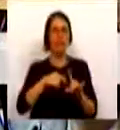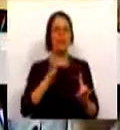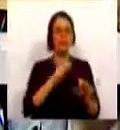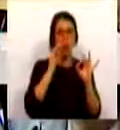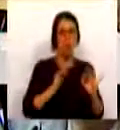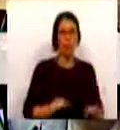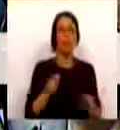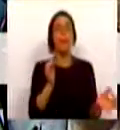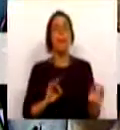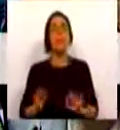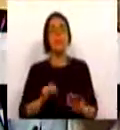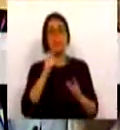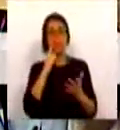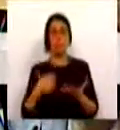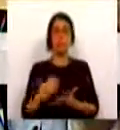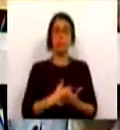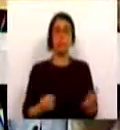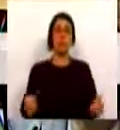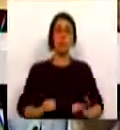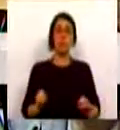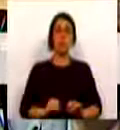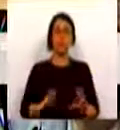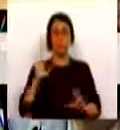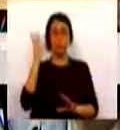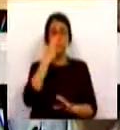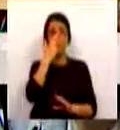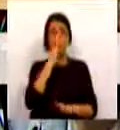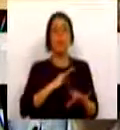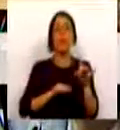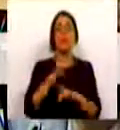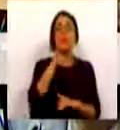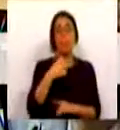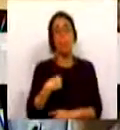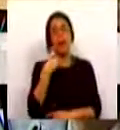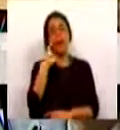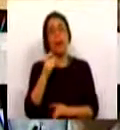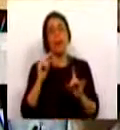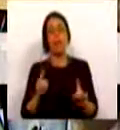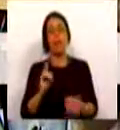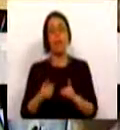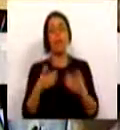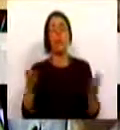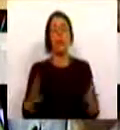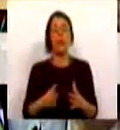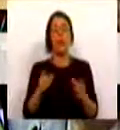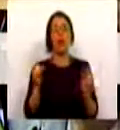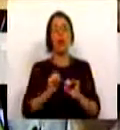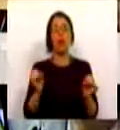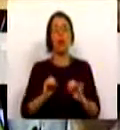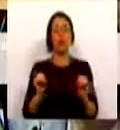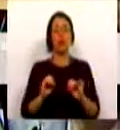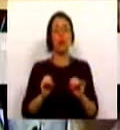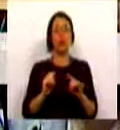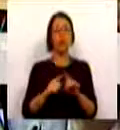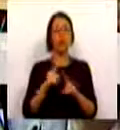prontas e planeadas e inventariadas? Não. O que aconteceu, Sr. Deputado, temos que reconhecê-lo, é que não houve, ao